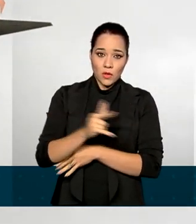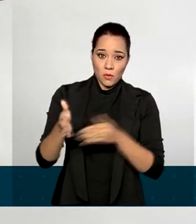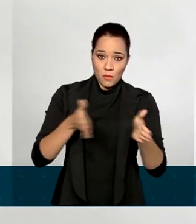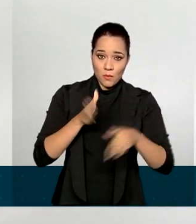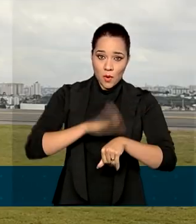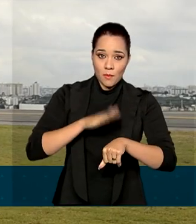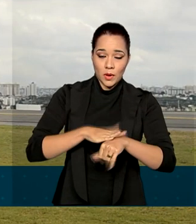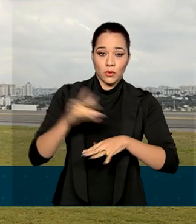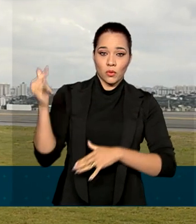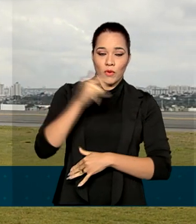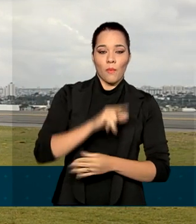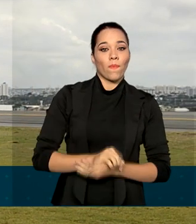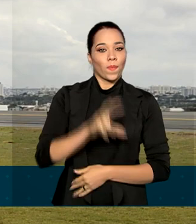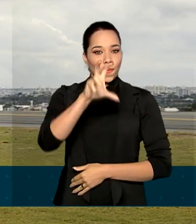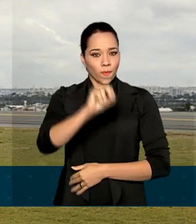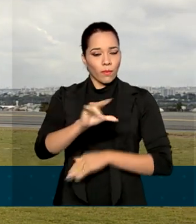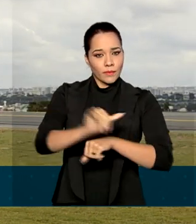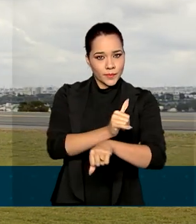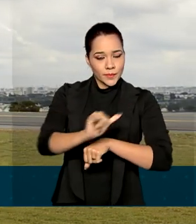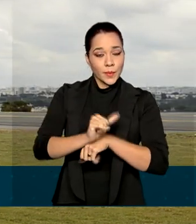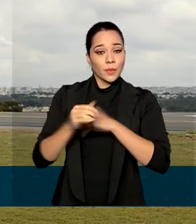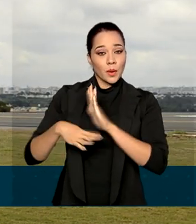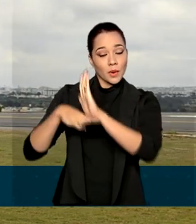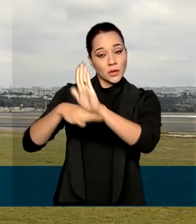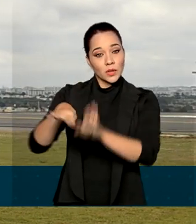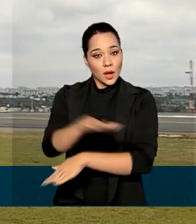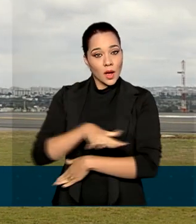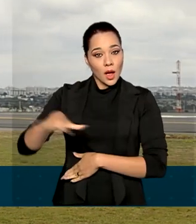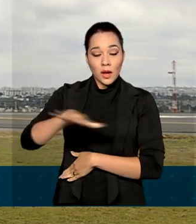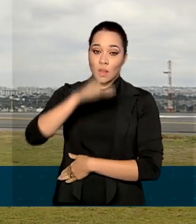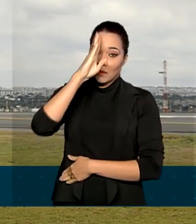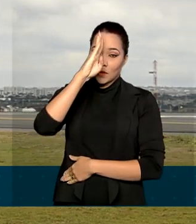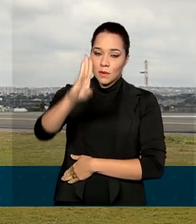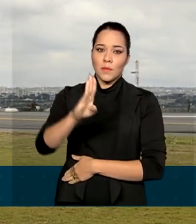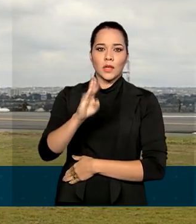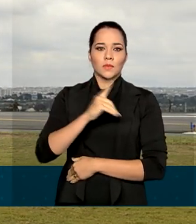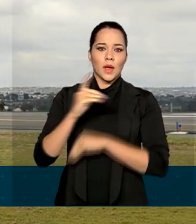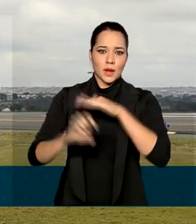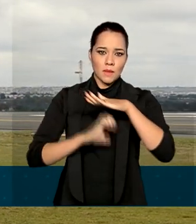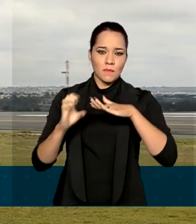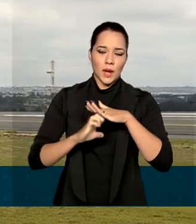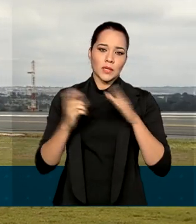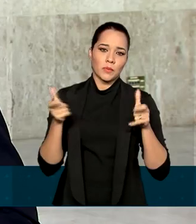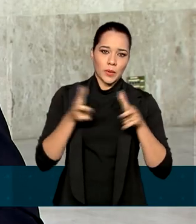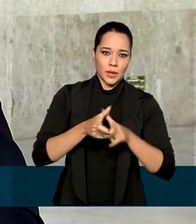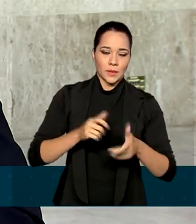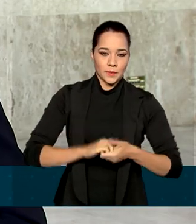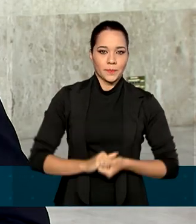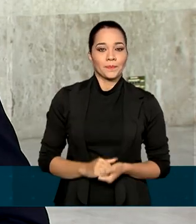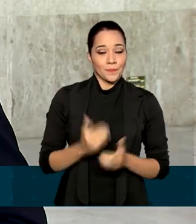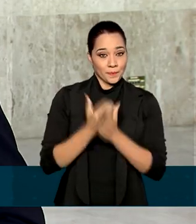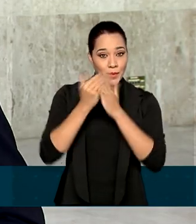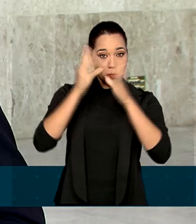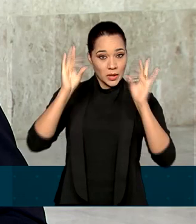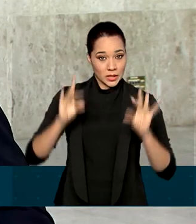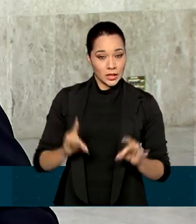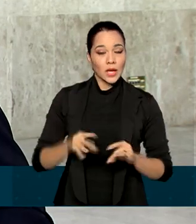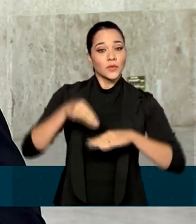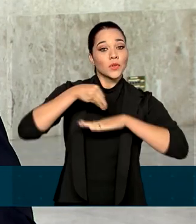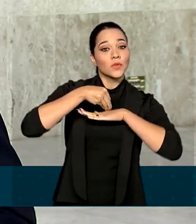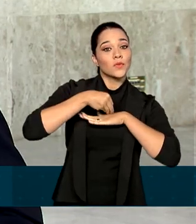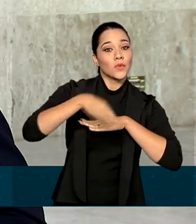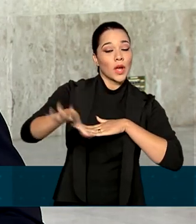São cerca de 50 iniciativas em benefício do setor, principalmente para empresas de pequeno porte. Mais detalhes serão